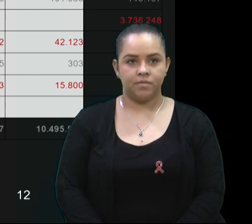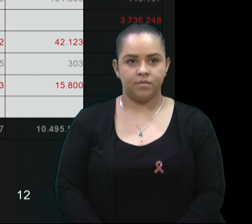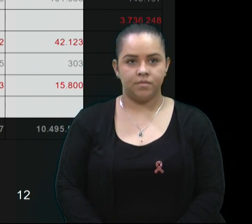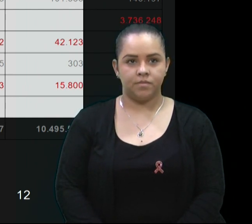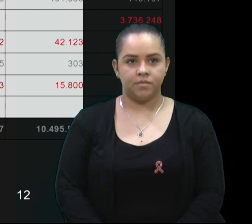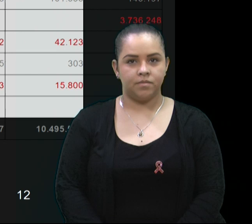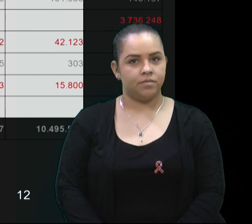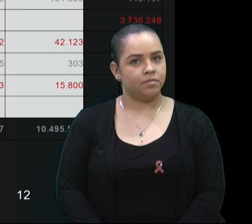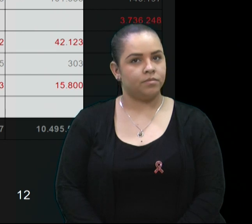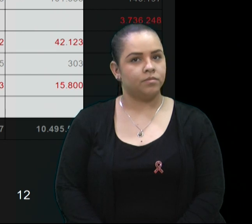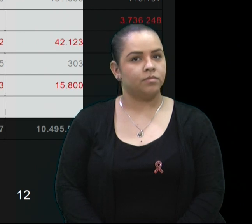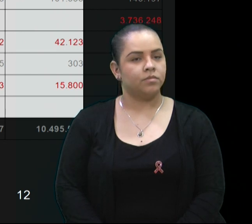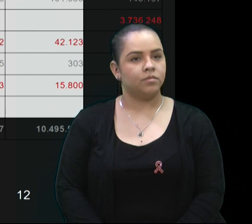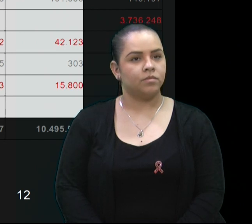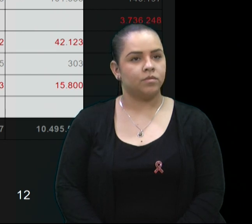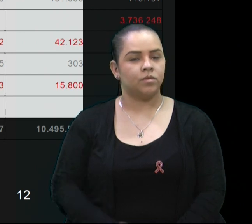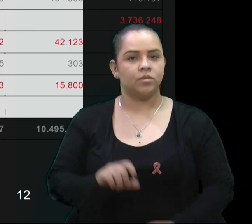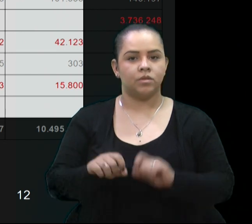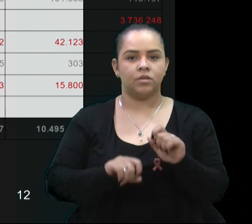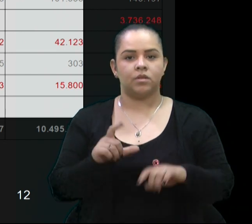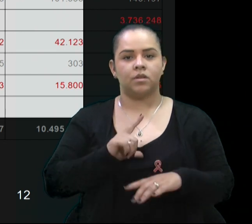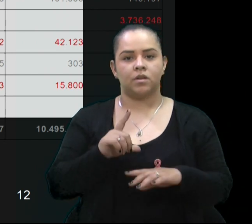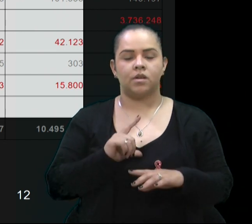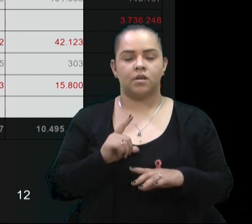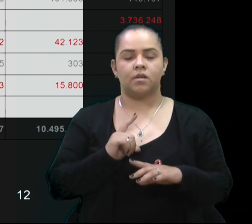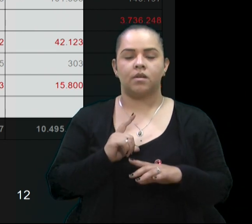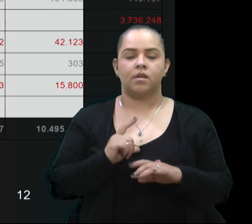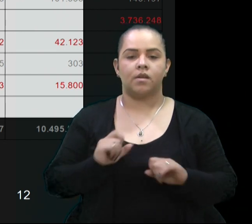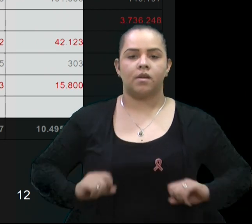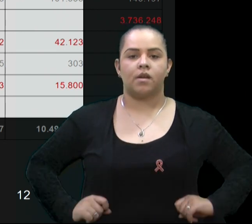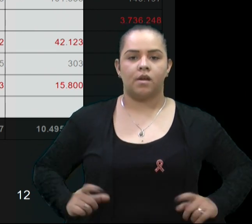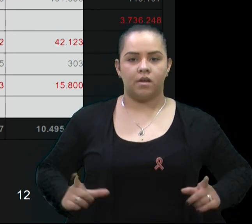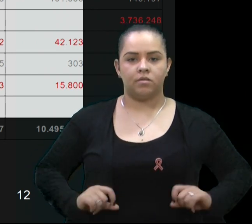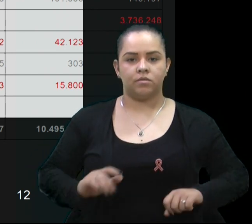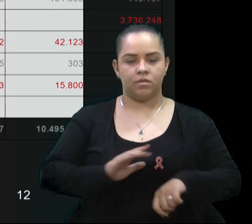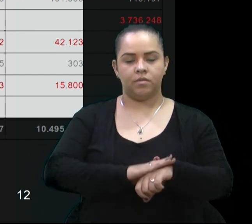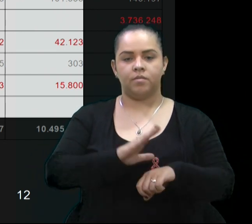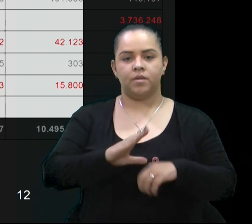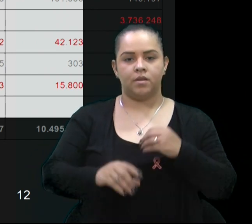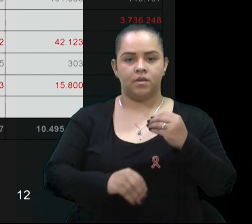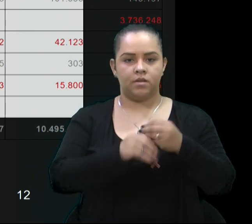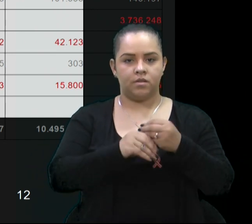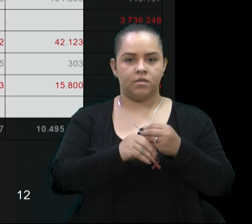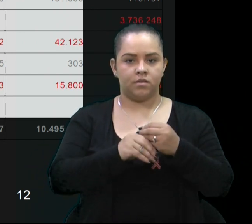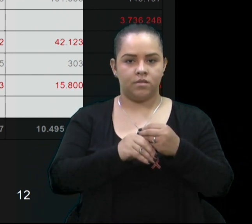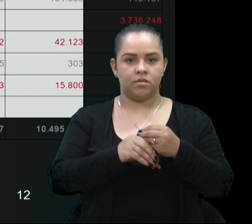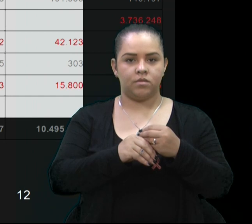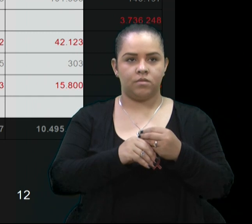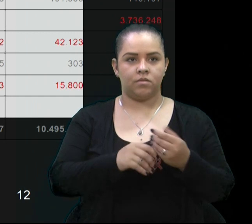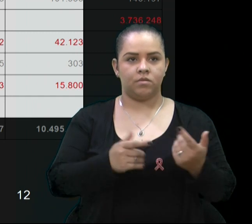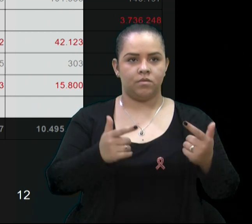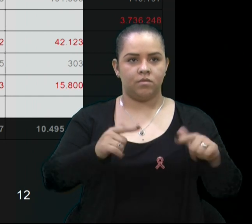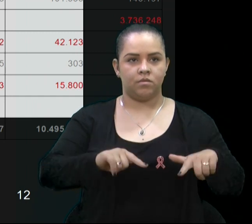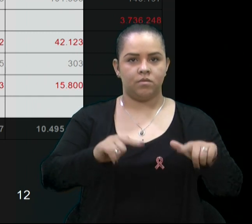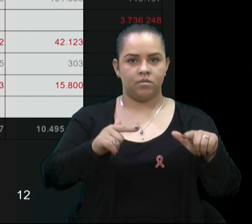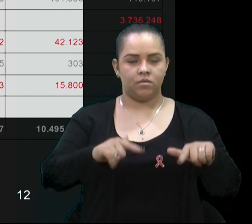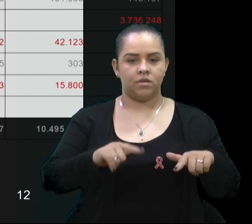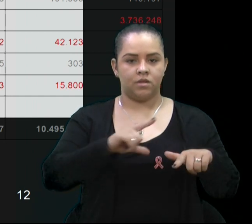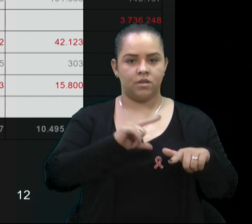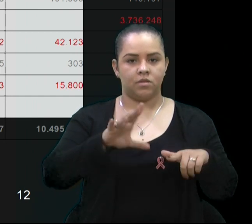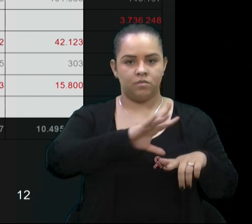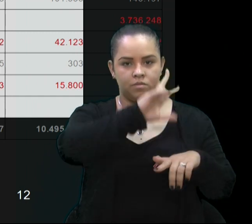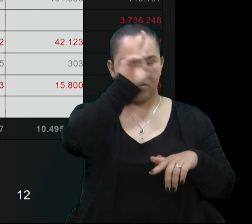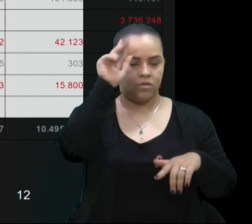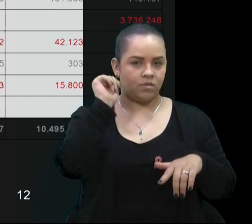Vencimentos e benefícios adicionais e encargos. verbas do município,